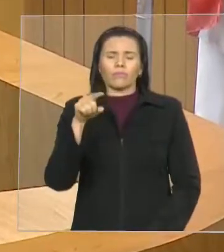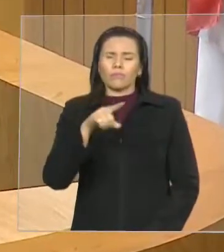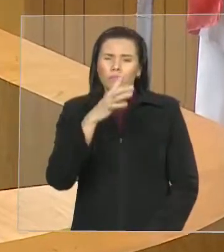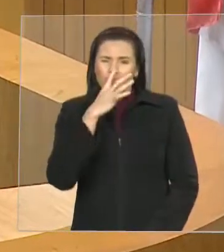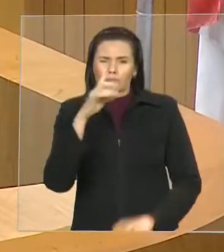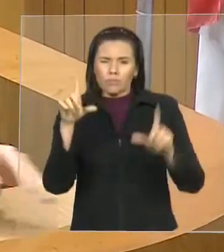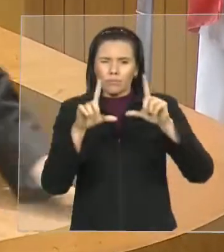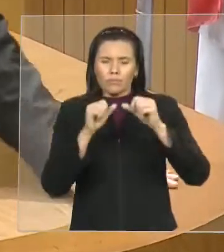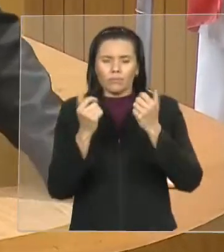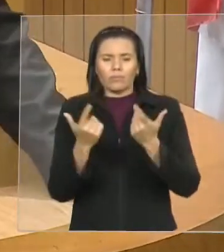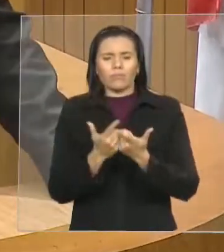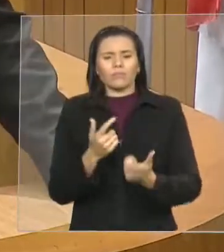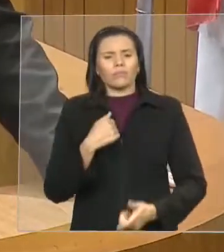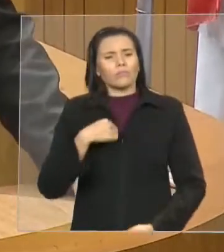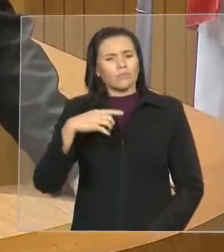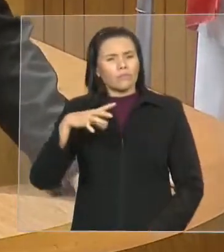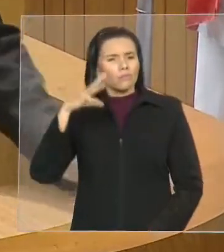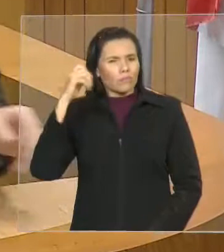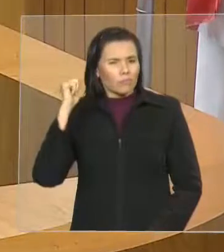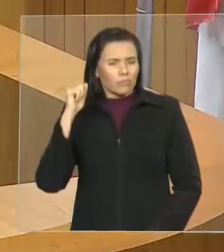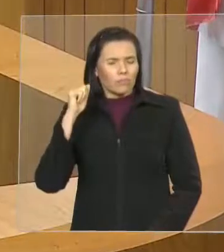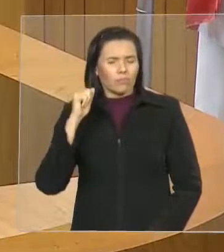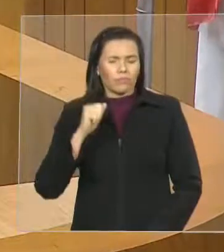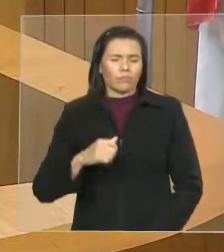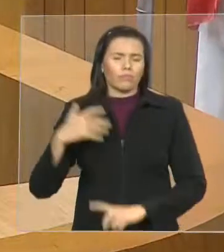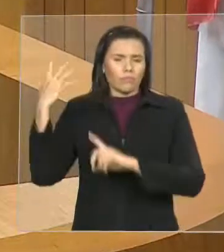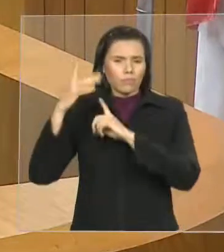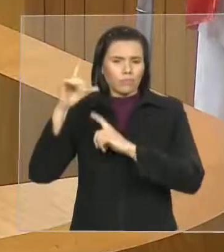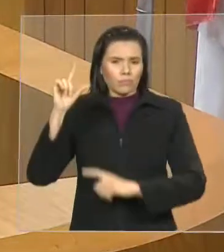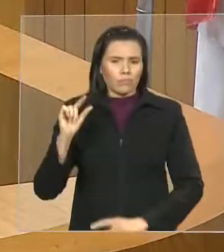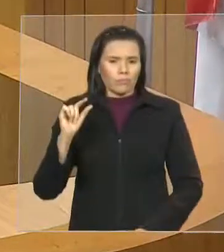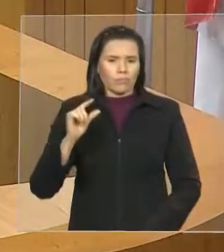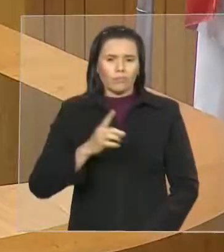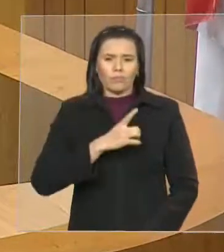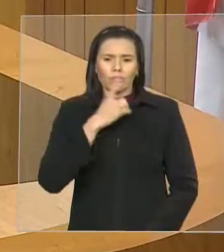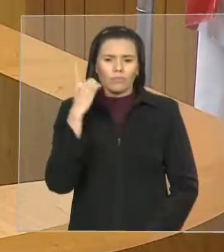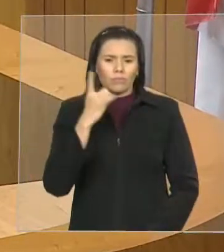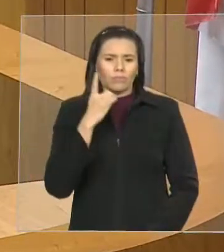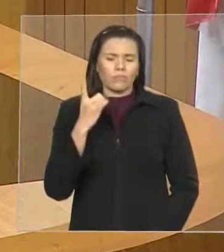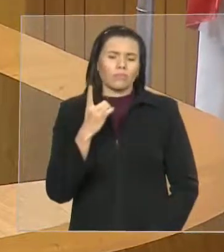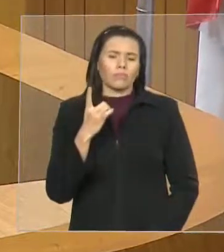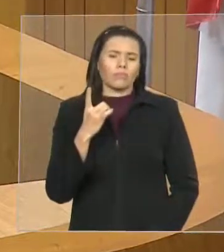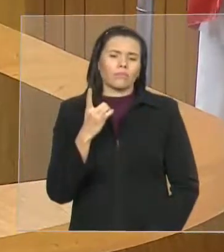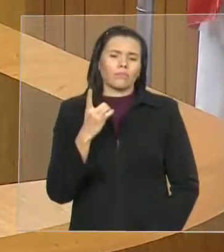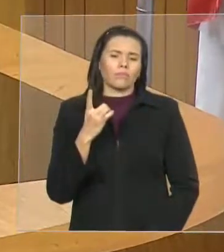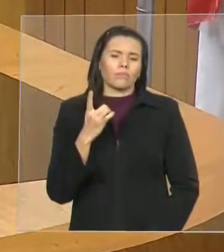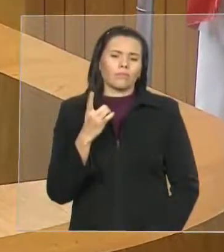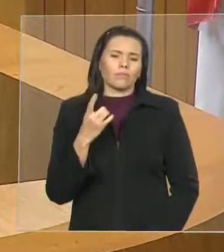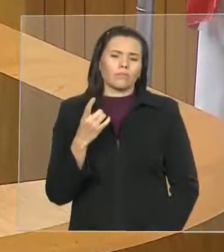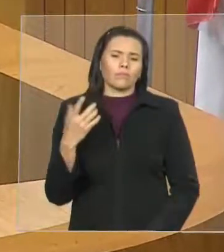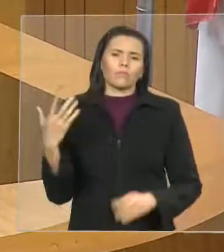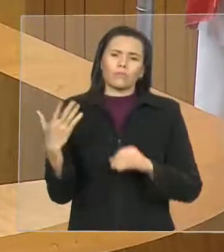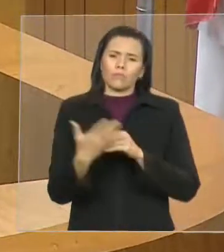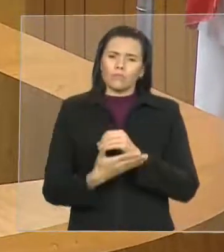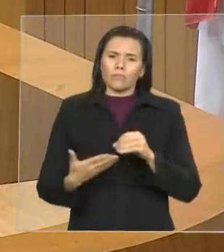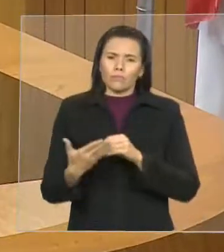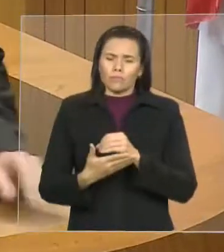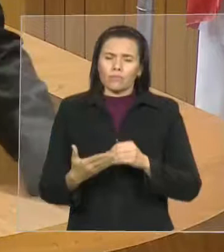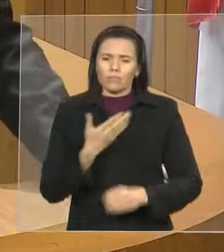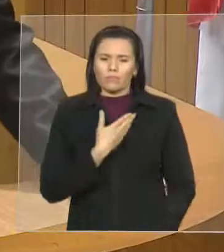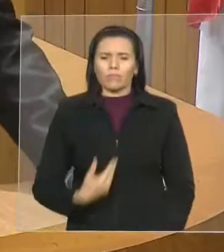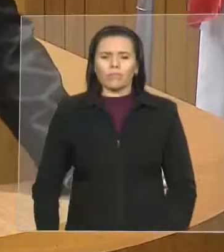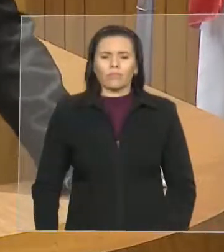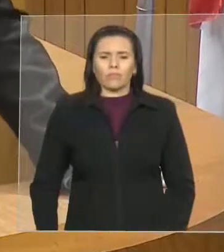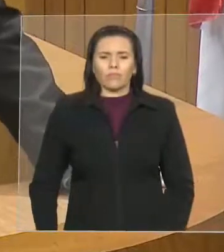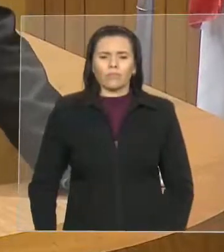no pequeno expediente um orador, deputado da base do governo, que tratou do assunto que nós trouxemos a essa tribuna